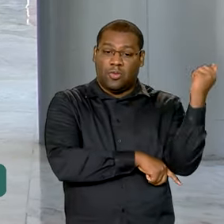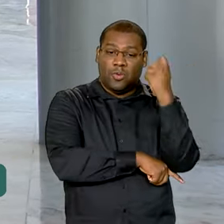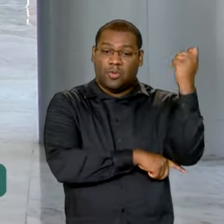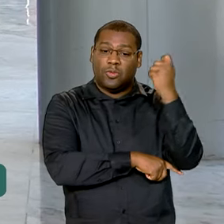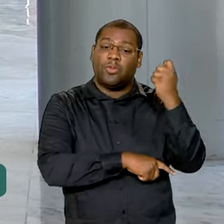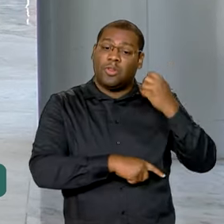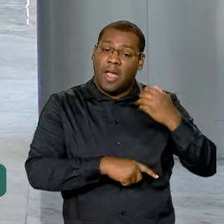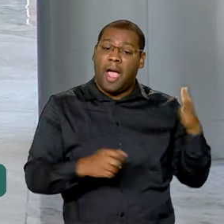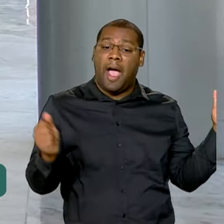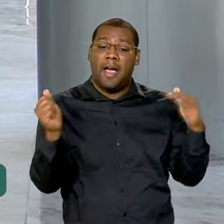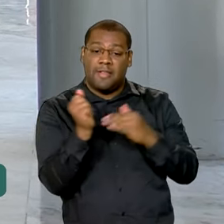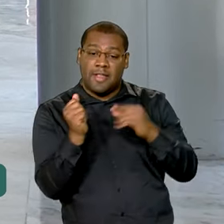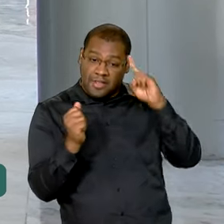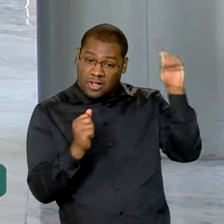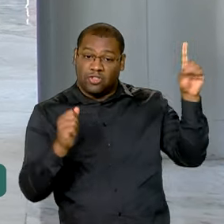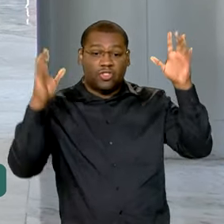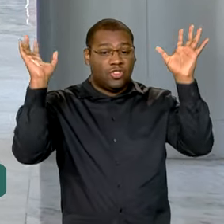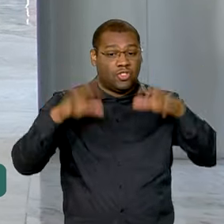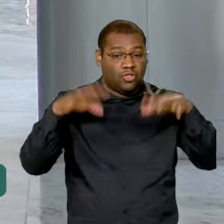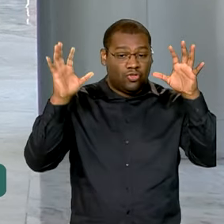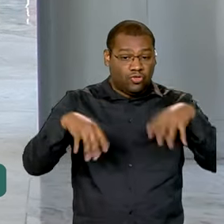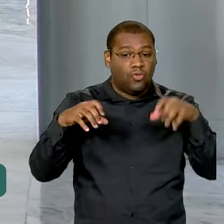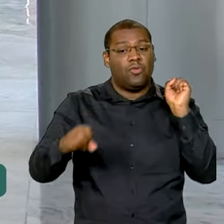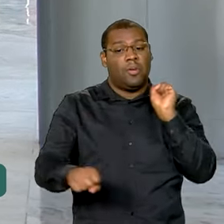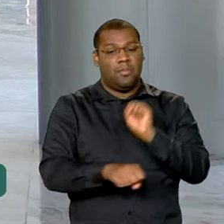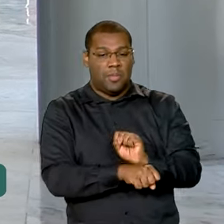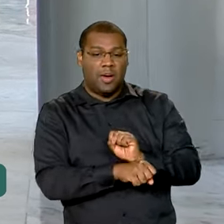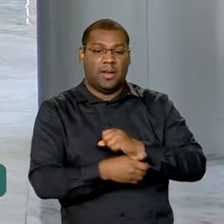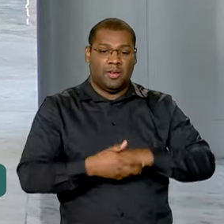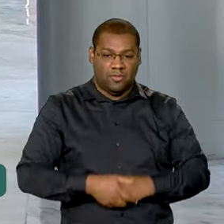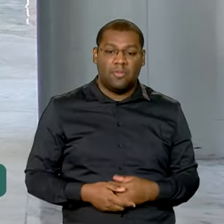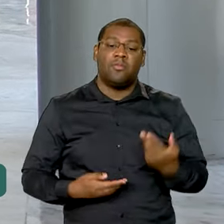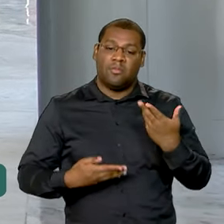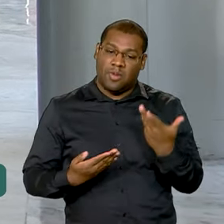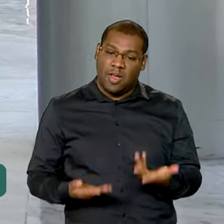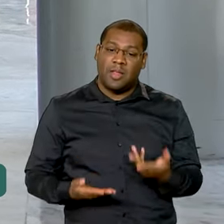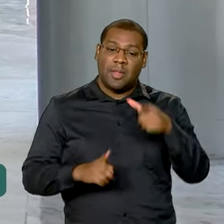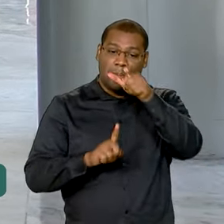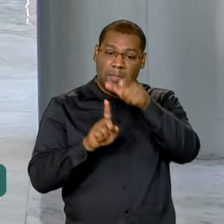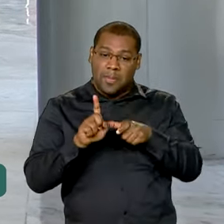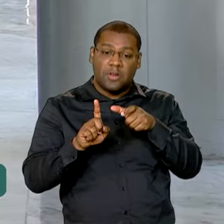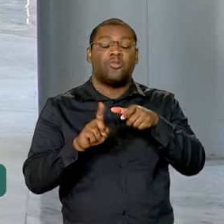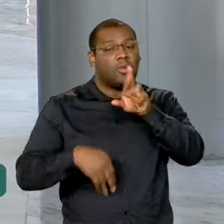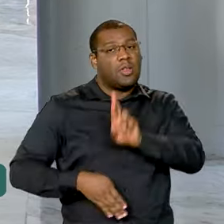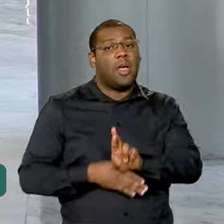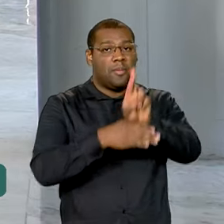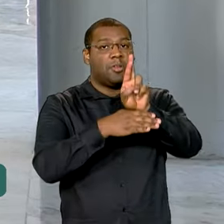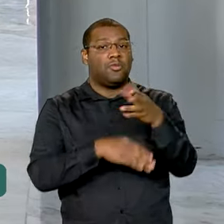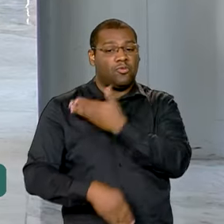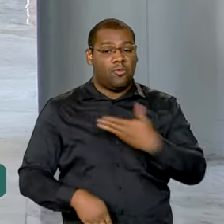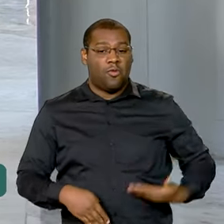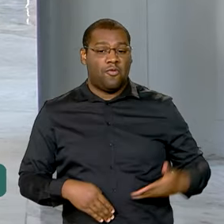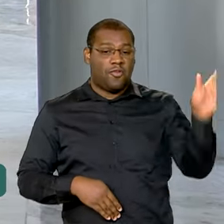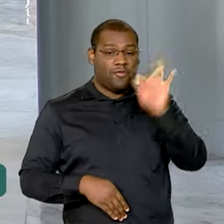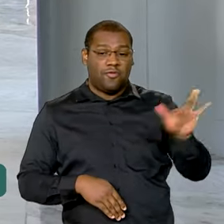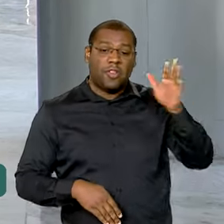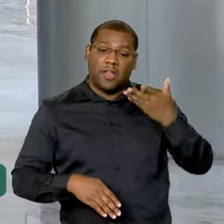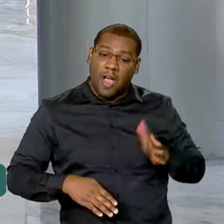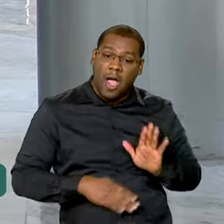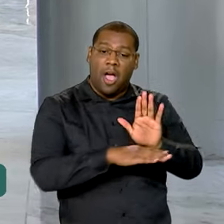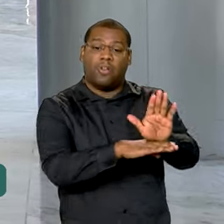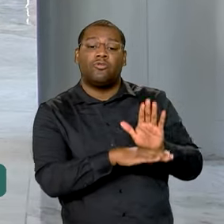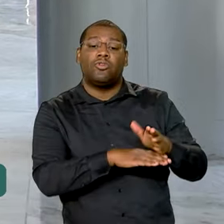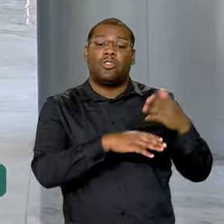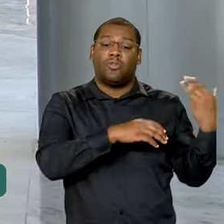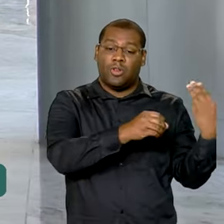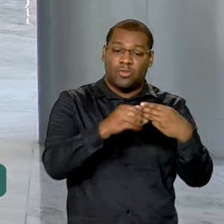pretende colocar alguém para representar o governo federal para conduzir aí a reconstrução dos municípios afetados pelas